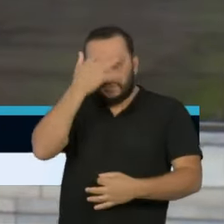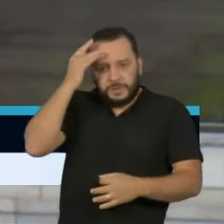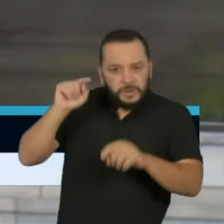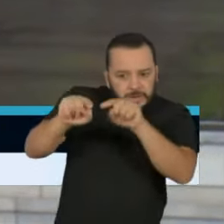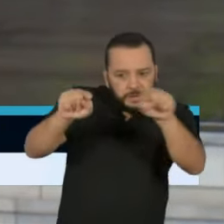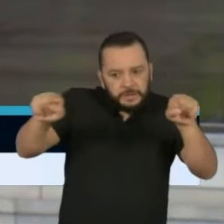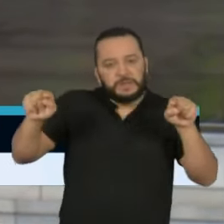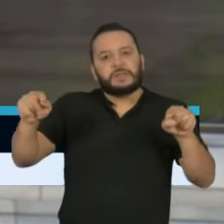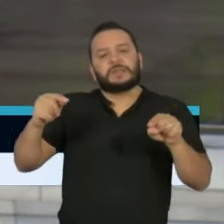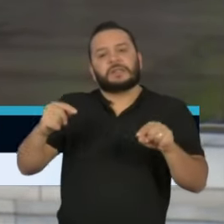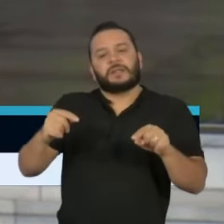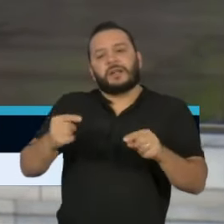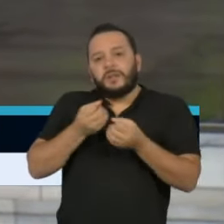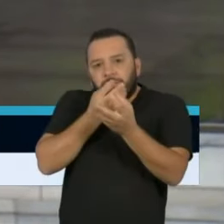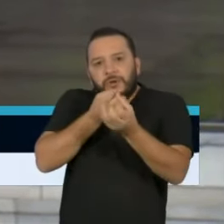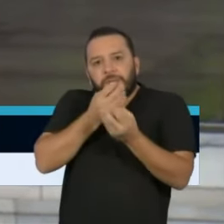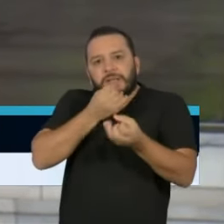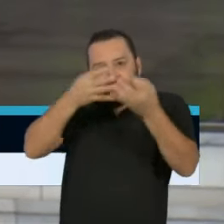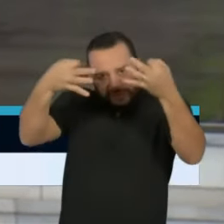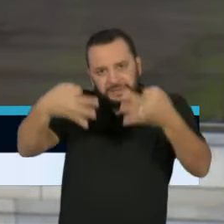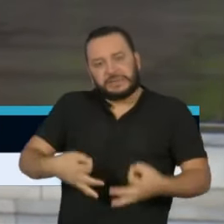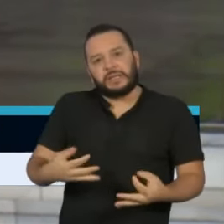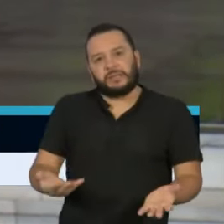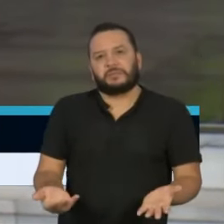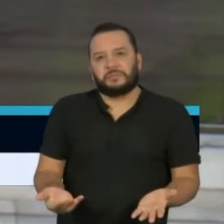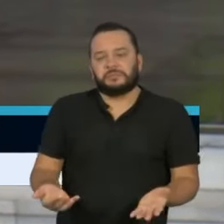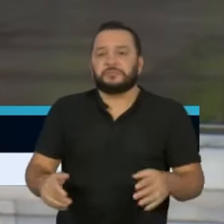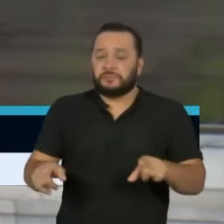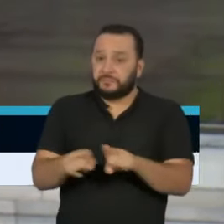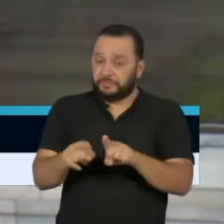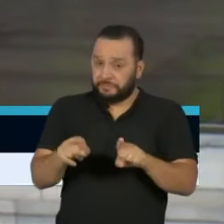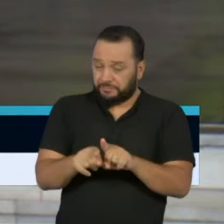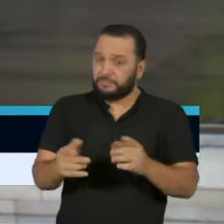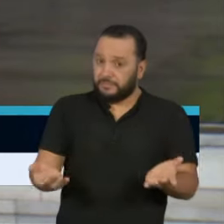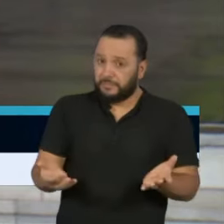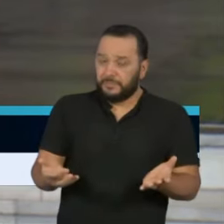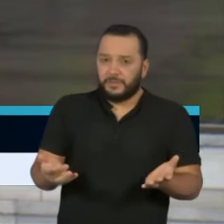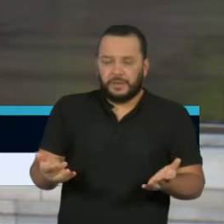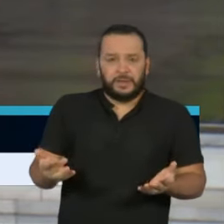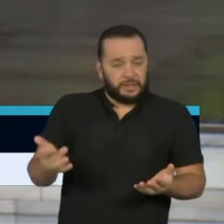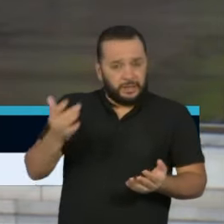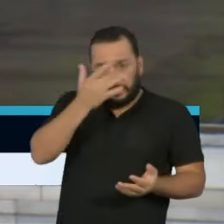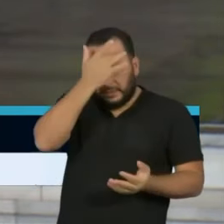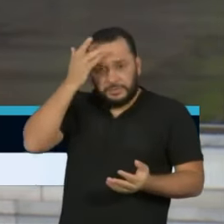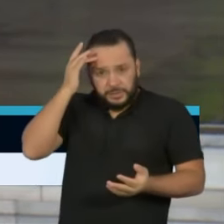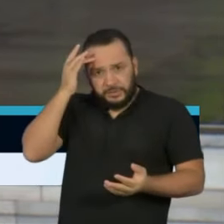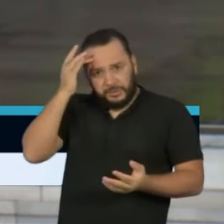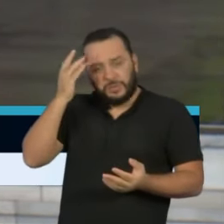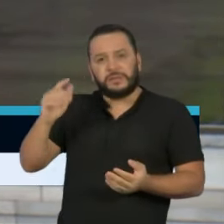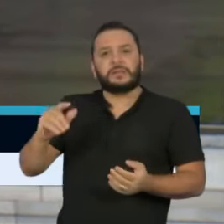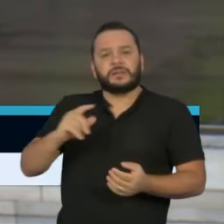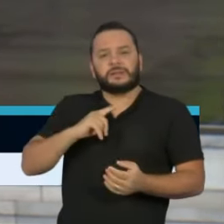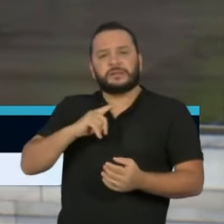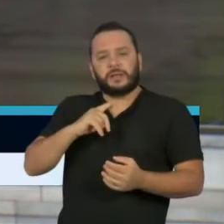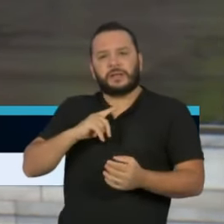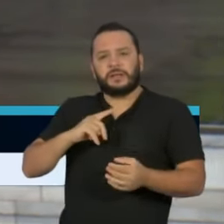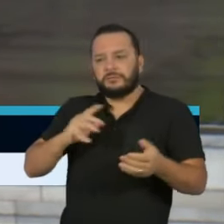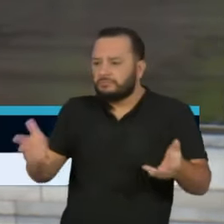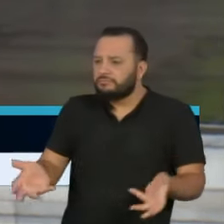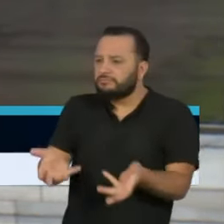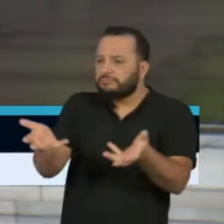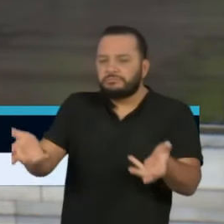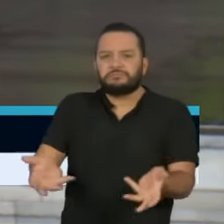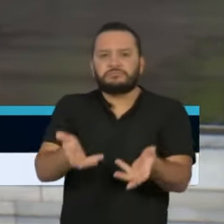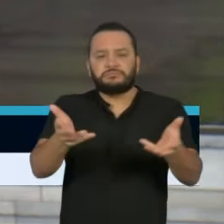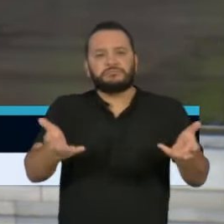assinante, o seu leitor. E aos formadores de opinião também, que da mesma maneira mantém a sua posição, o Davi UIP,